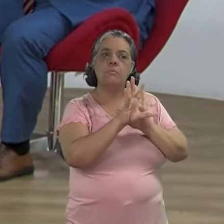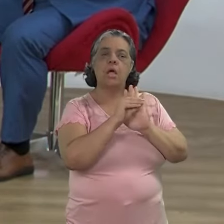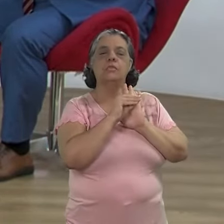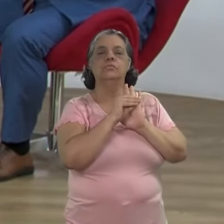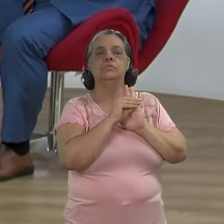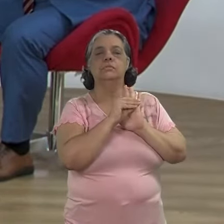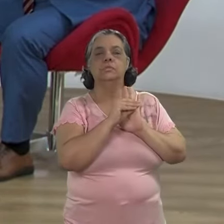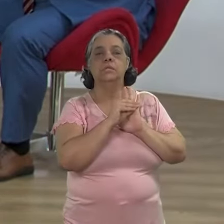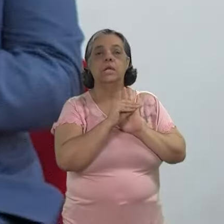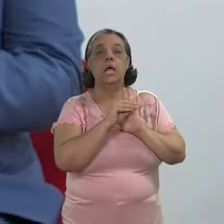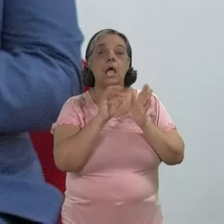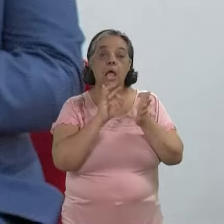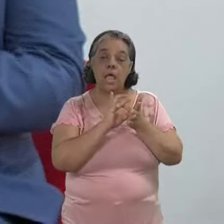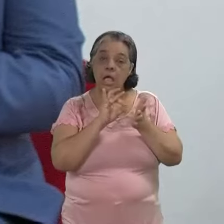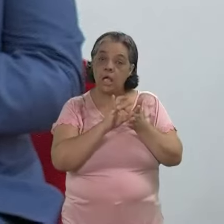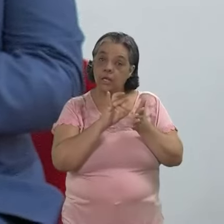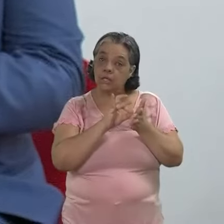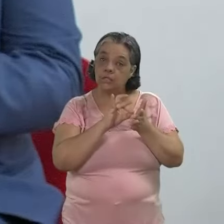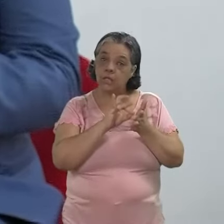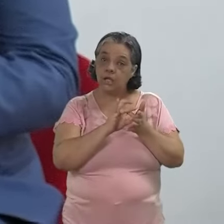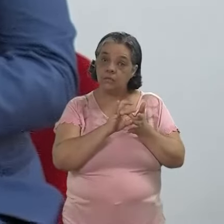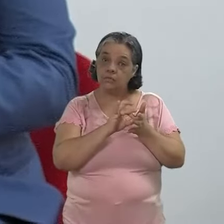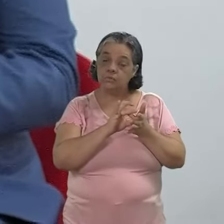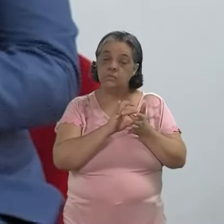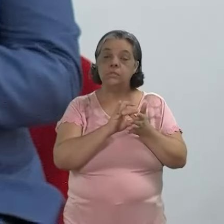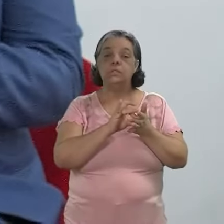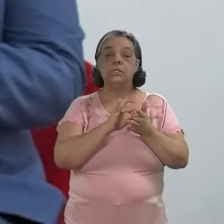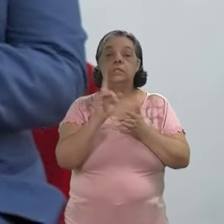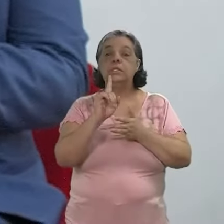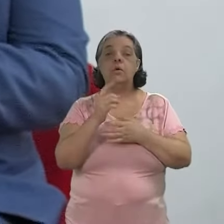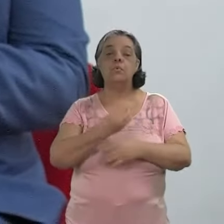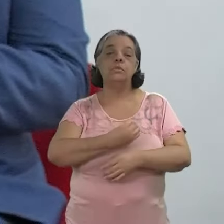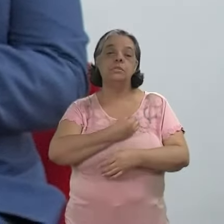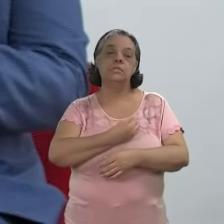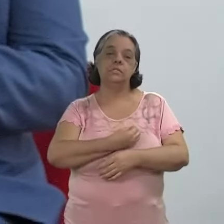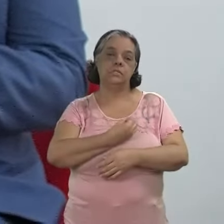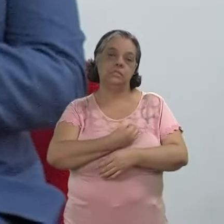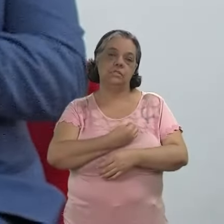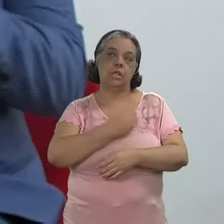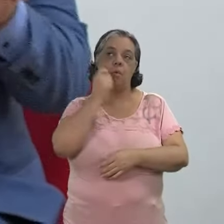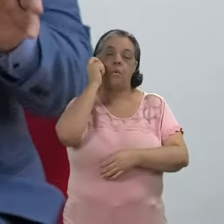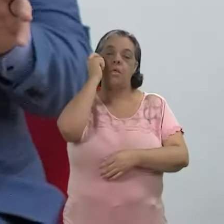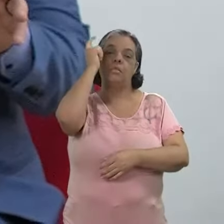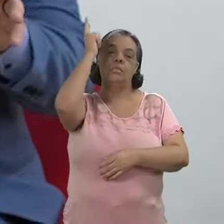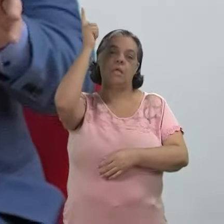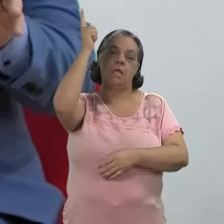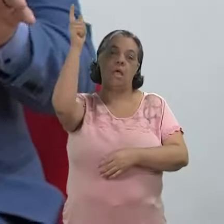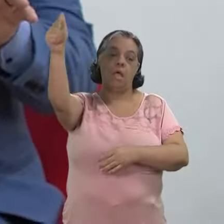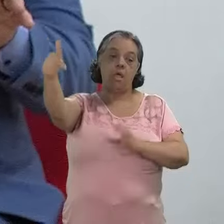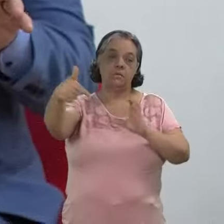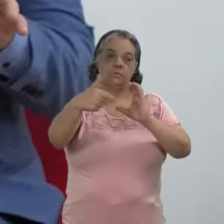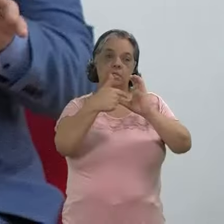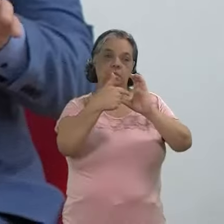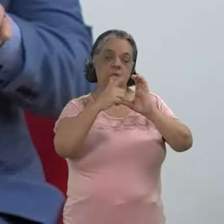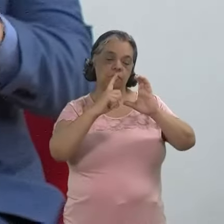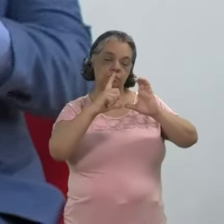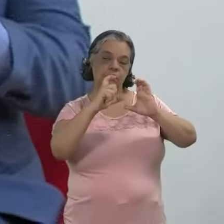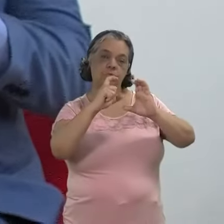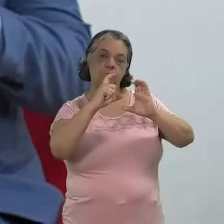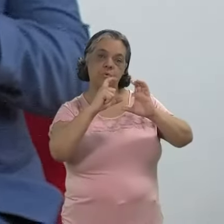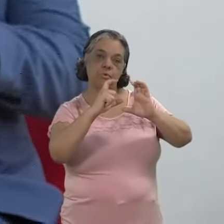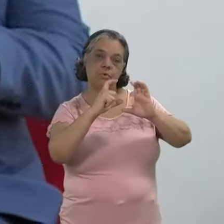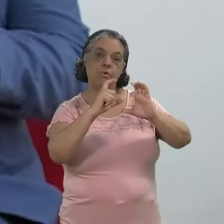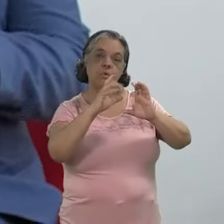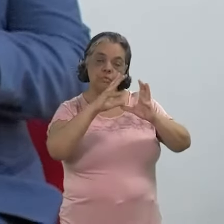a imagem da realidade, porque a realidade, como diria já Hegel, a realidade, ela não existe, ela é uma ideia. E é essa ideia que você